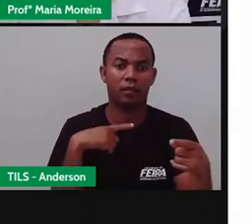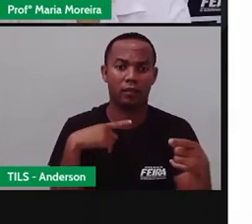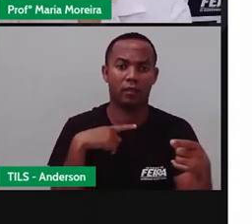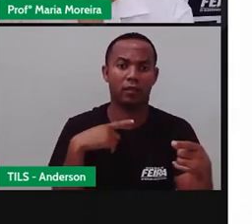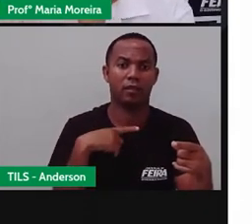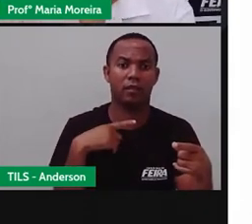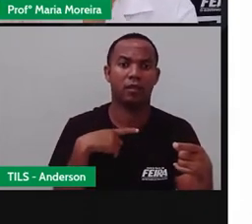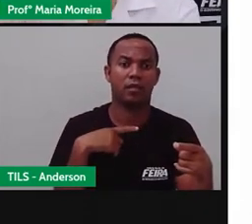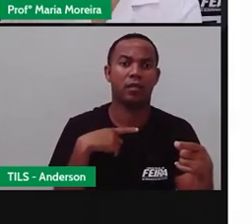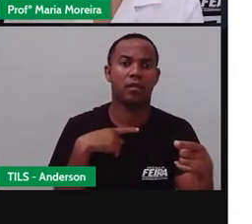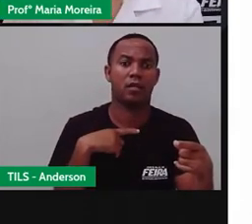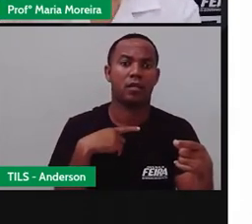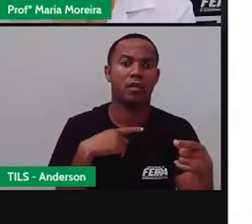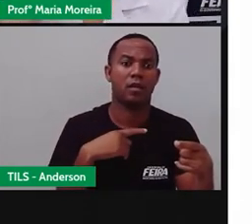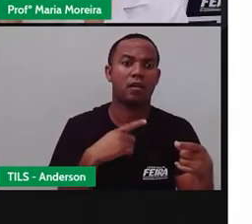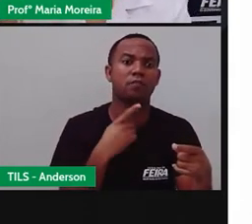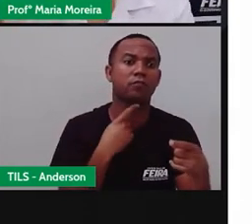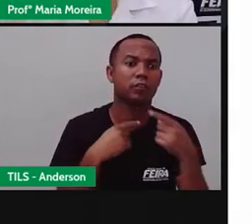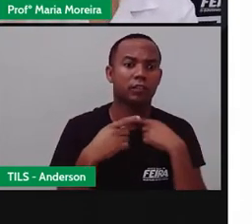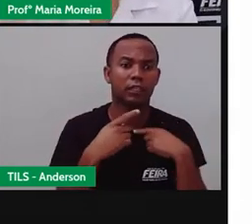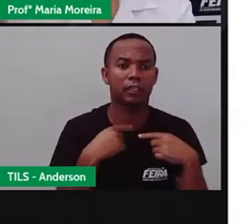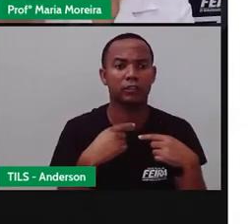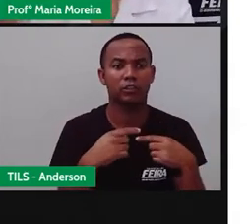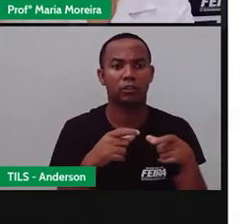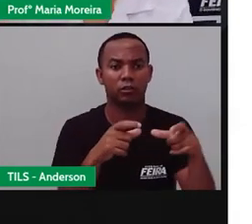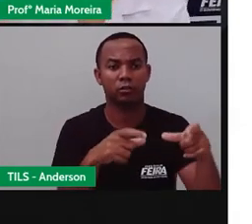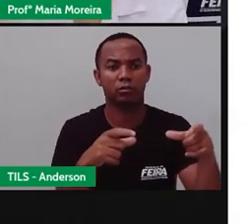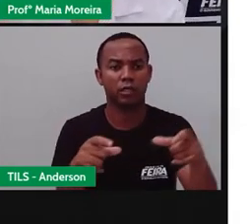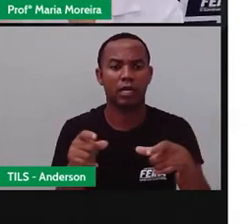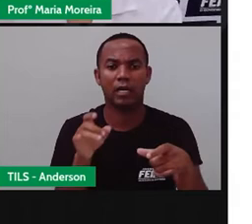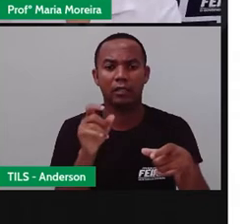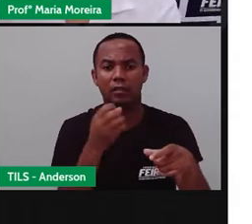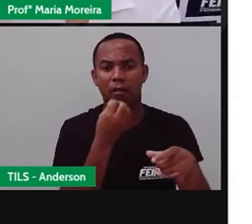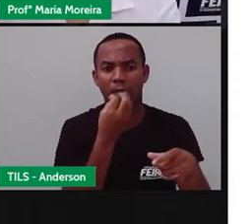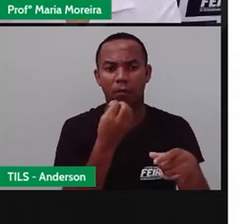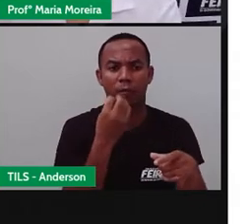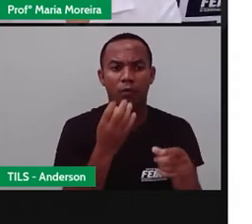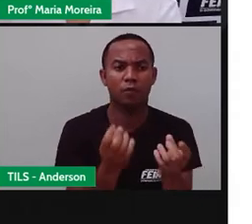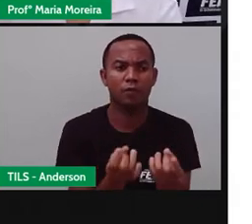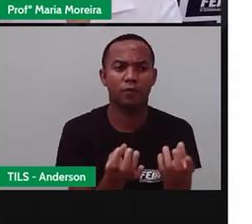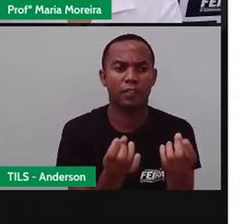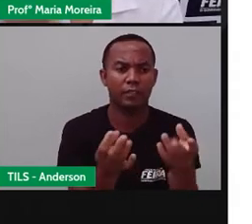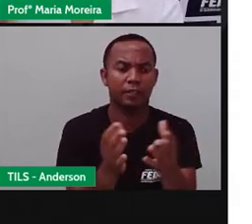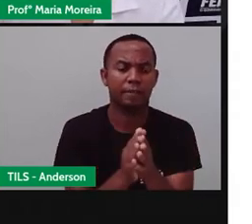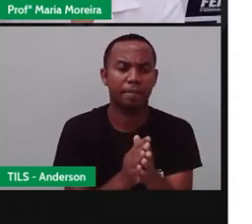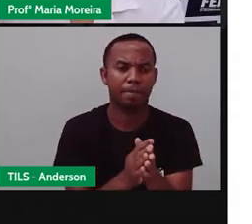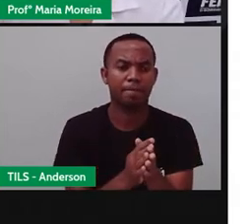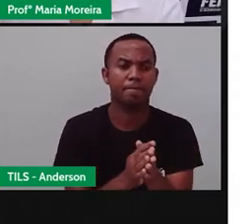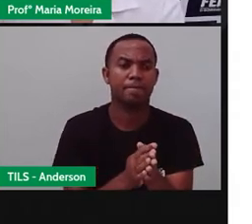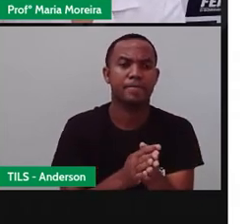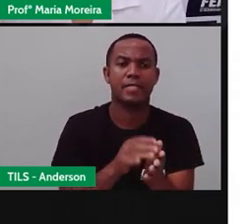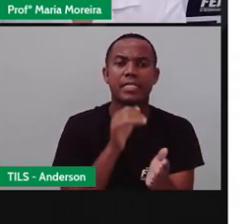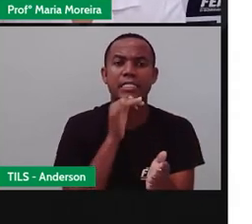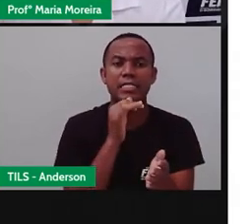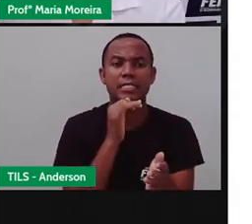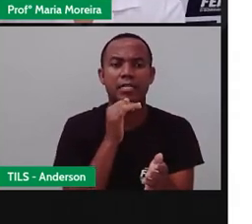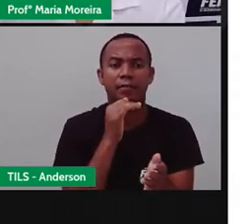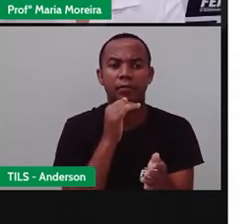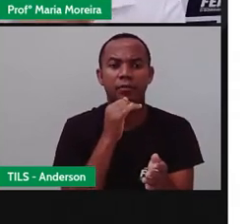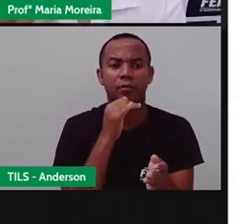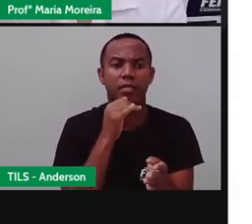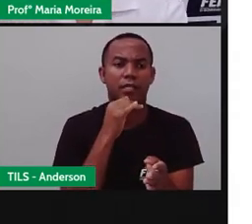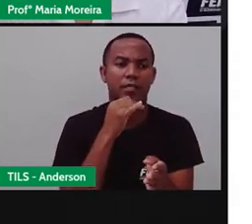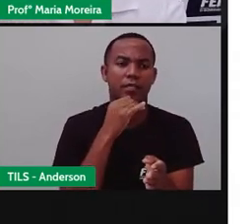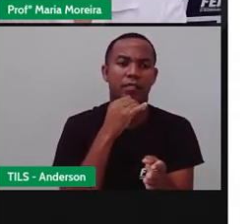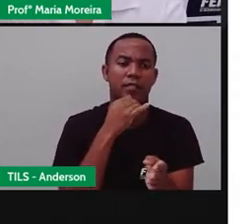Dessa identidade. Alguns bairros são comerciais, como, por exemplo, a Cidade Nova. A Cidade Nova é um bairro gigantesco. Isso com